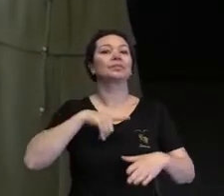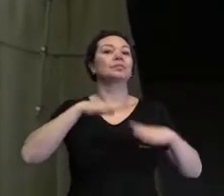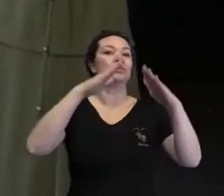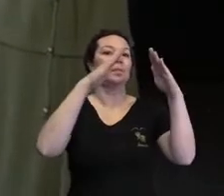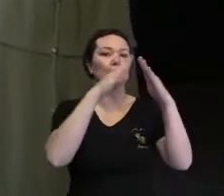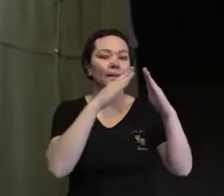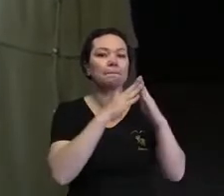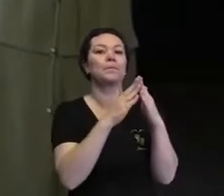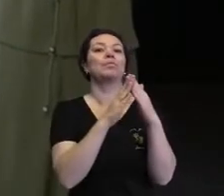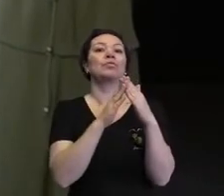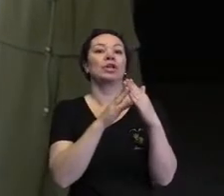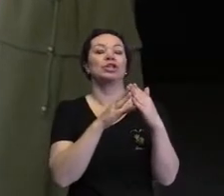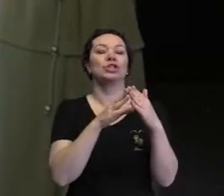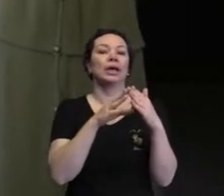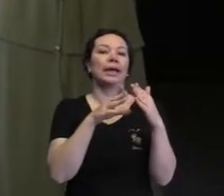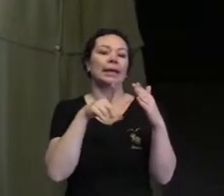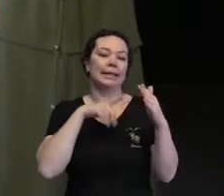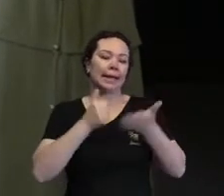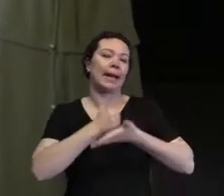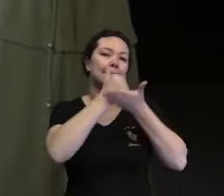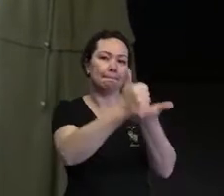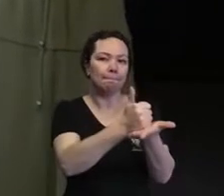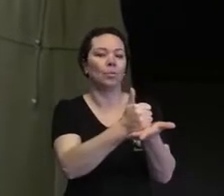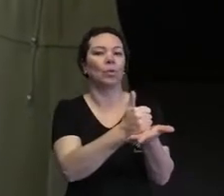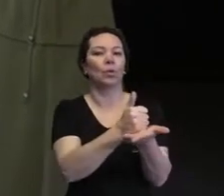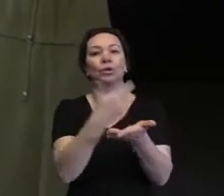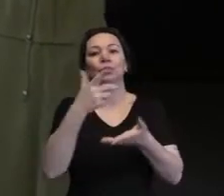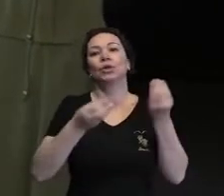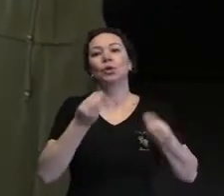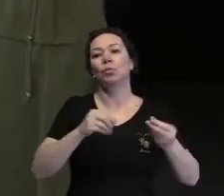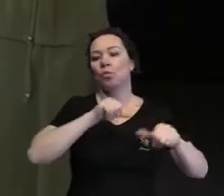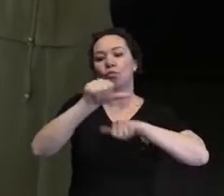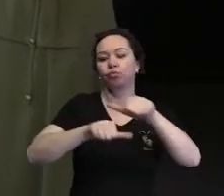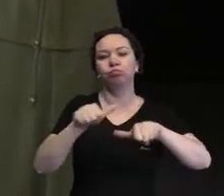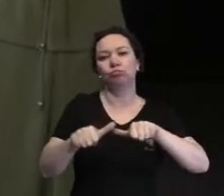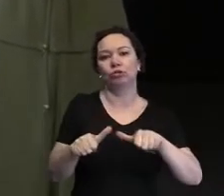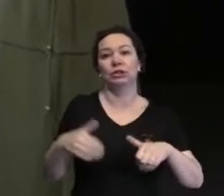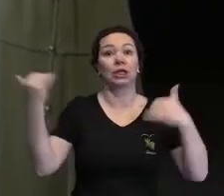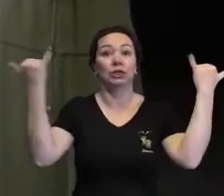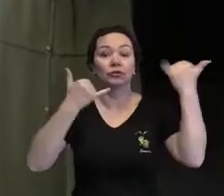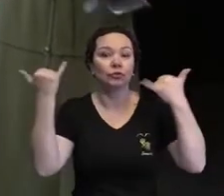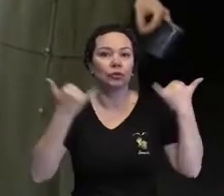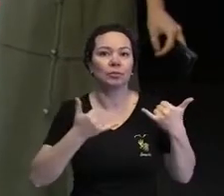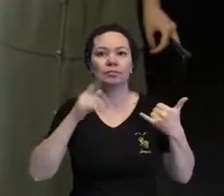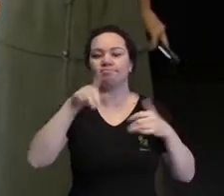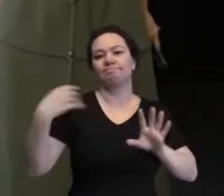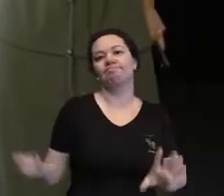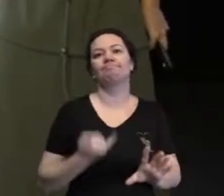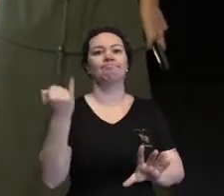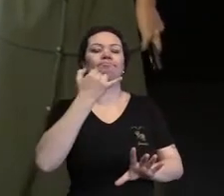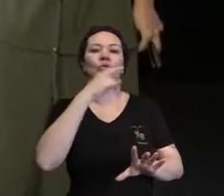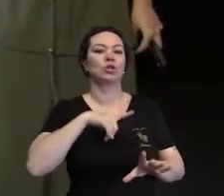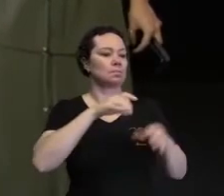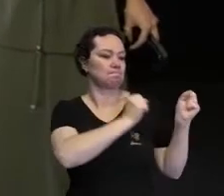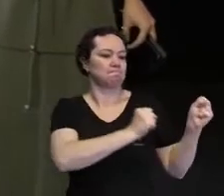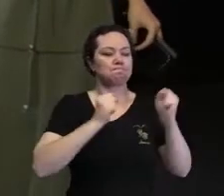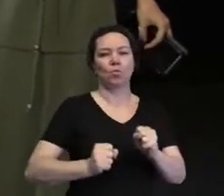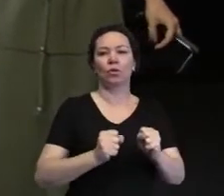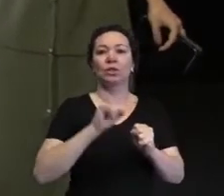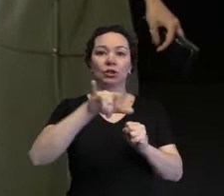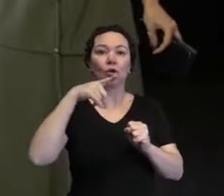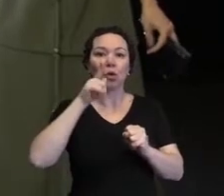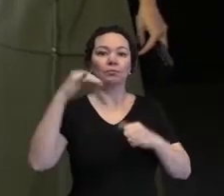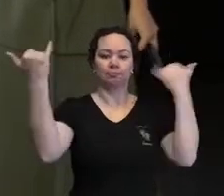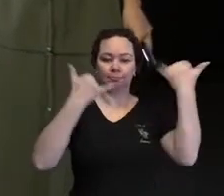residências inclusivas e por aí vai. Não tem como fugir. A informação é a maior ferramenta de empoderamento. O